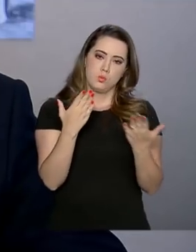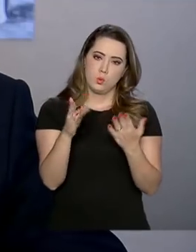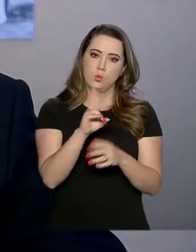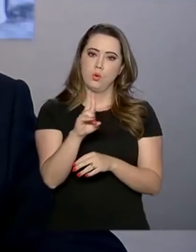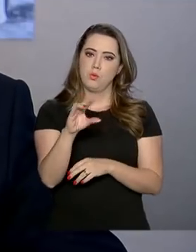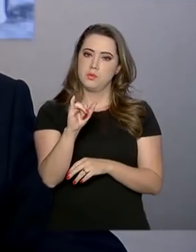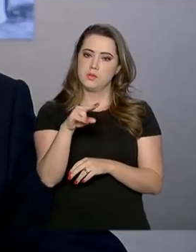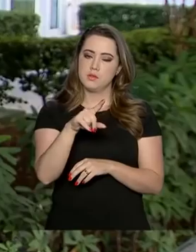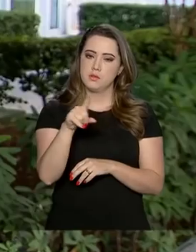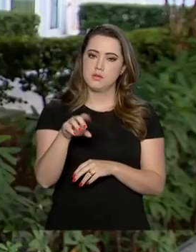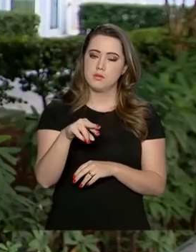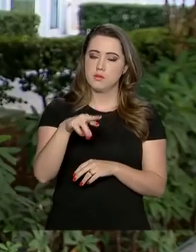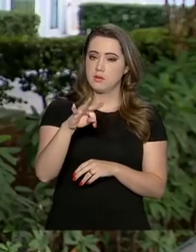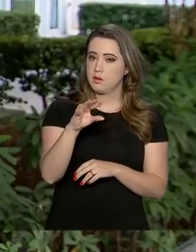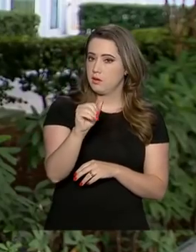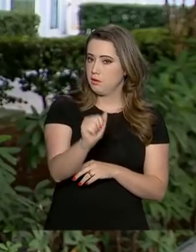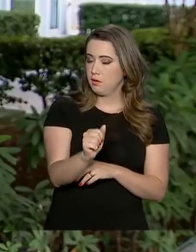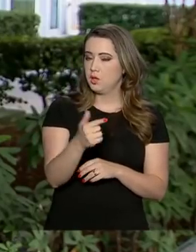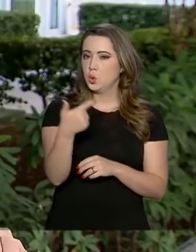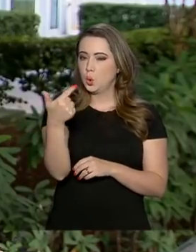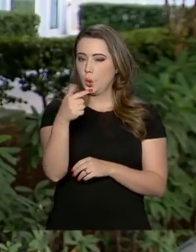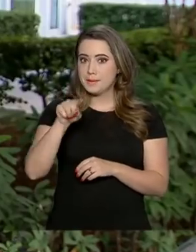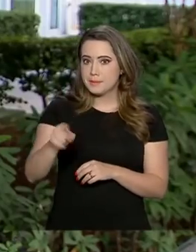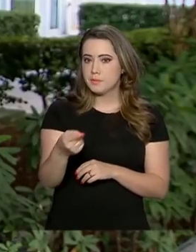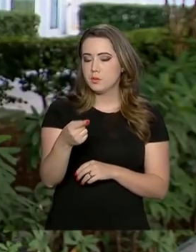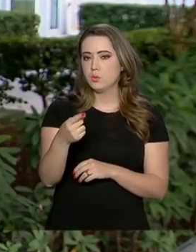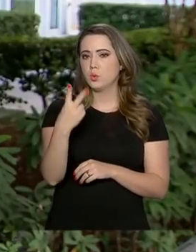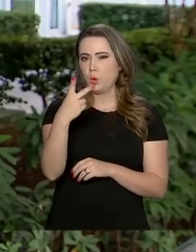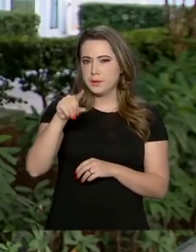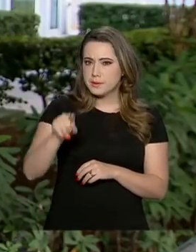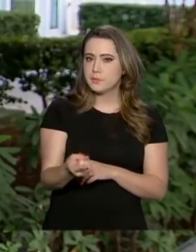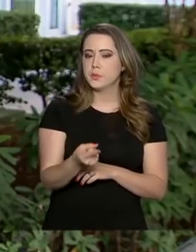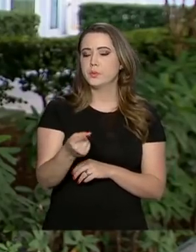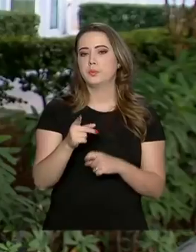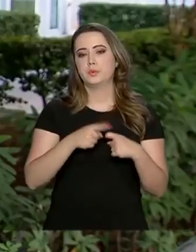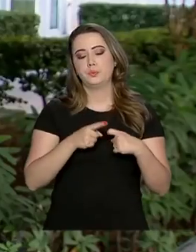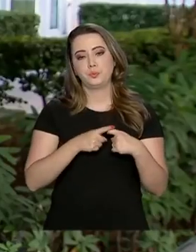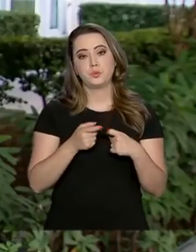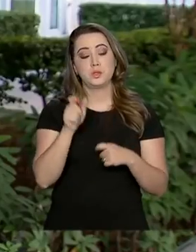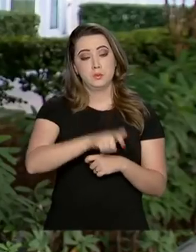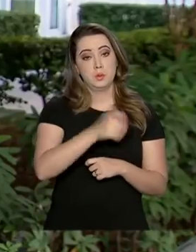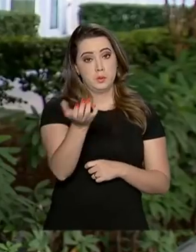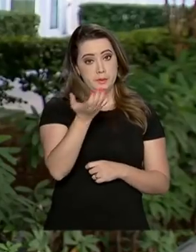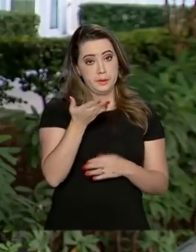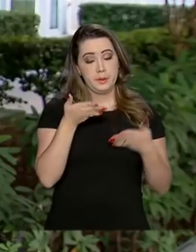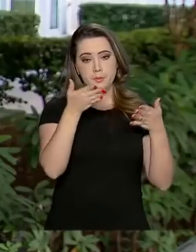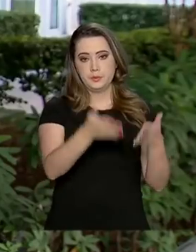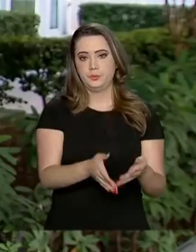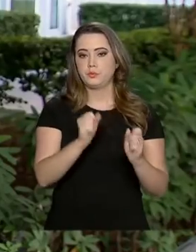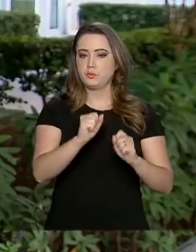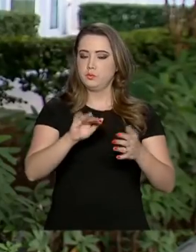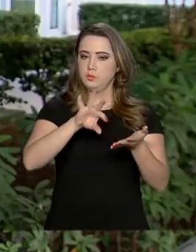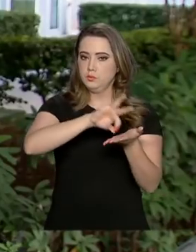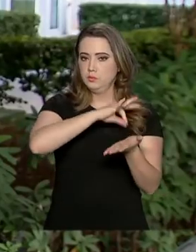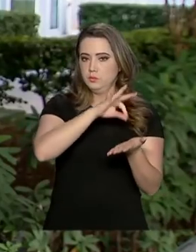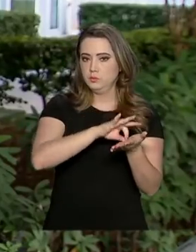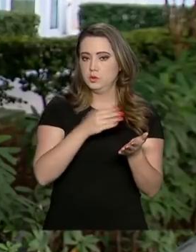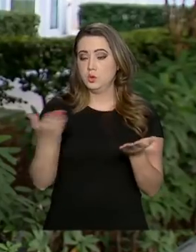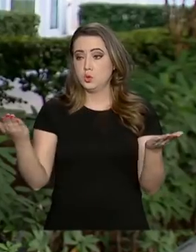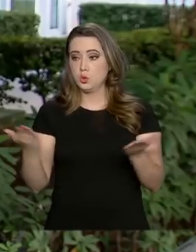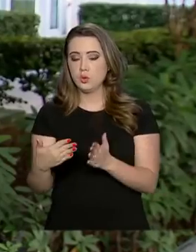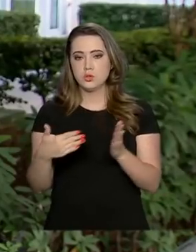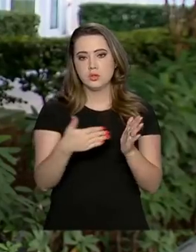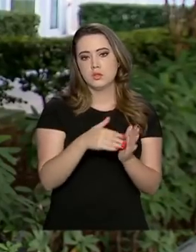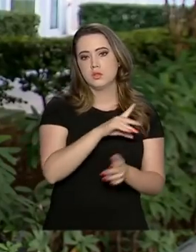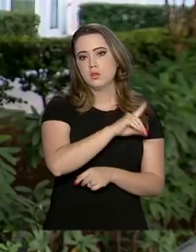em torno de 2 mil médicos. Vale lembrar que os interessados em participar do programa Mais Médicos podem se inscrever de hoje